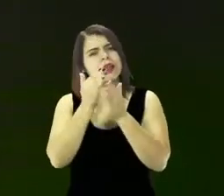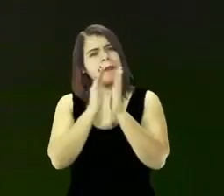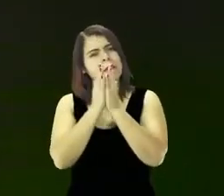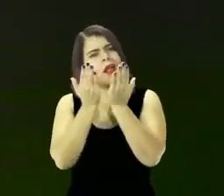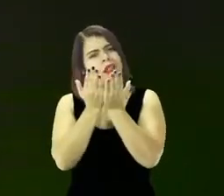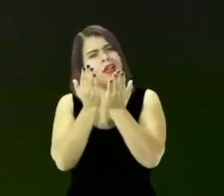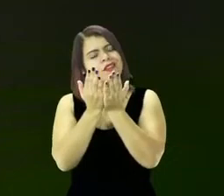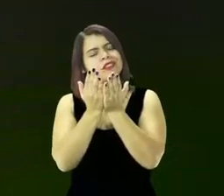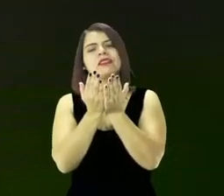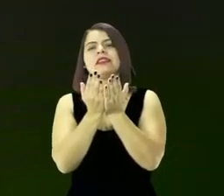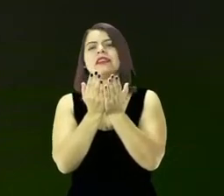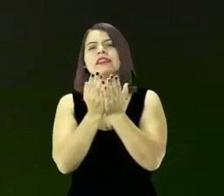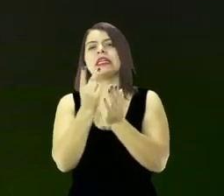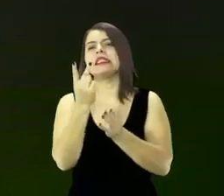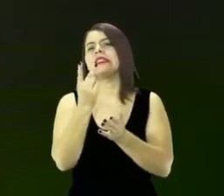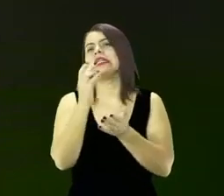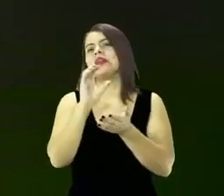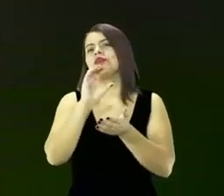5,17